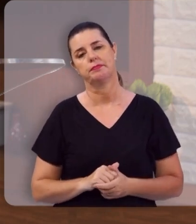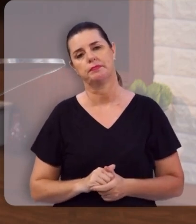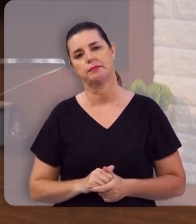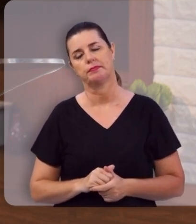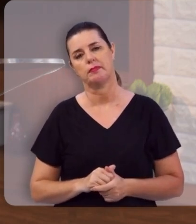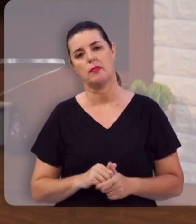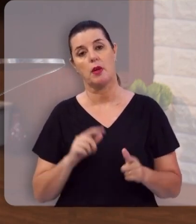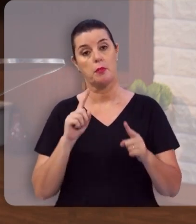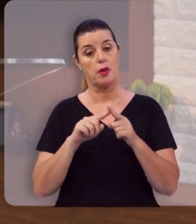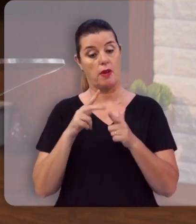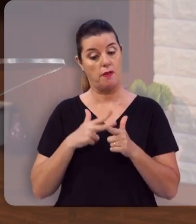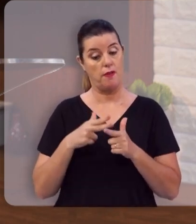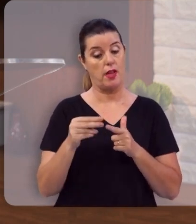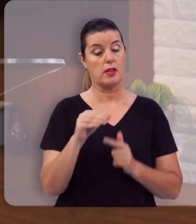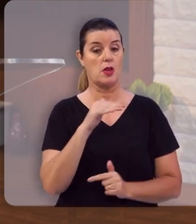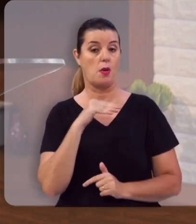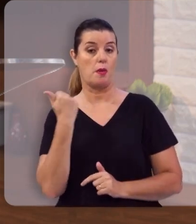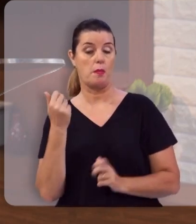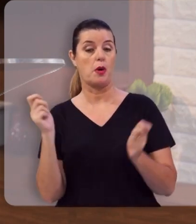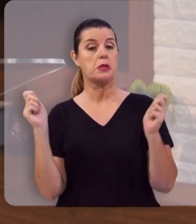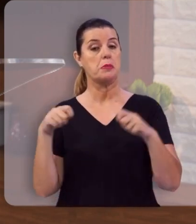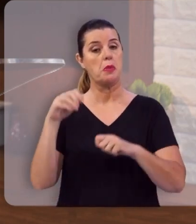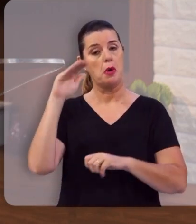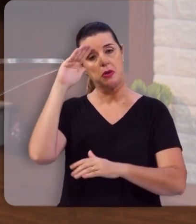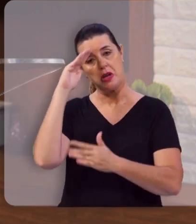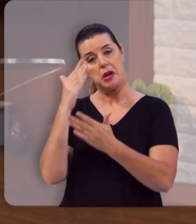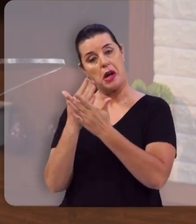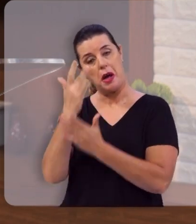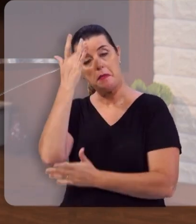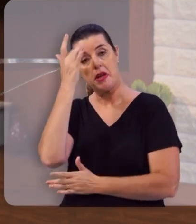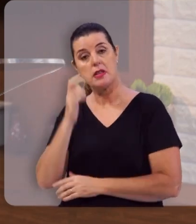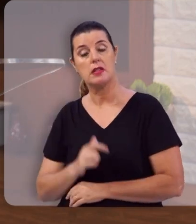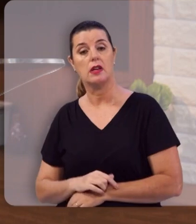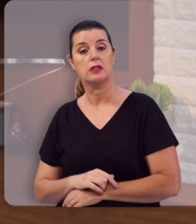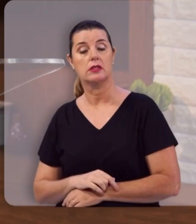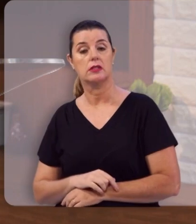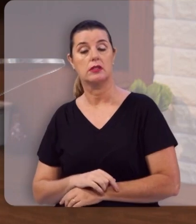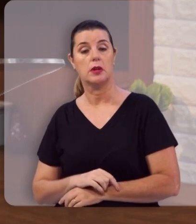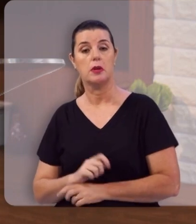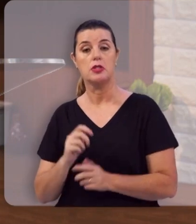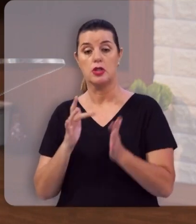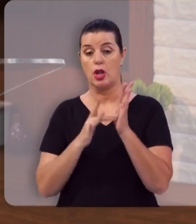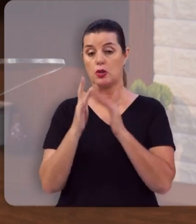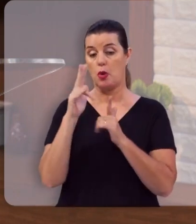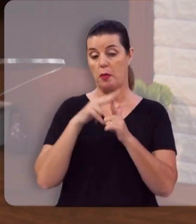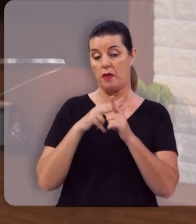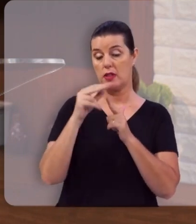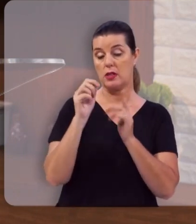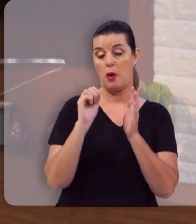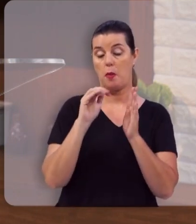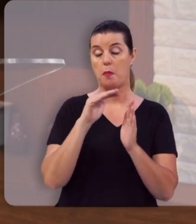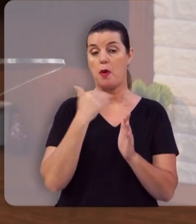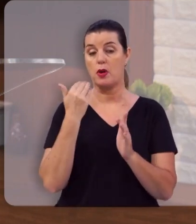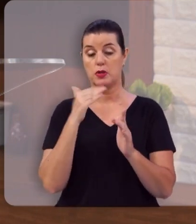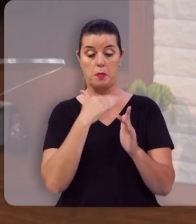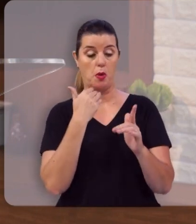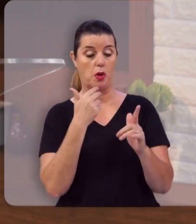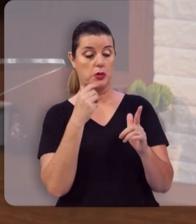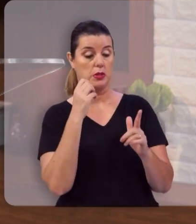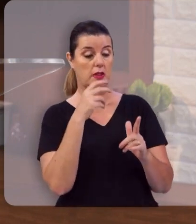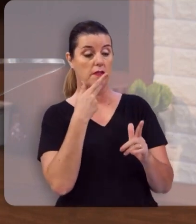Porque Ele venceu a morte, podemos crer no amanhã. Porque Ele venceu a morte, a morte não tem mais a última palavra.